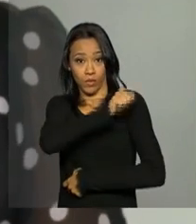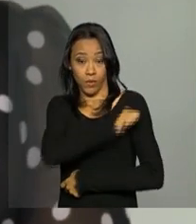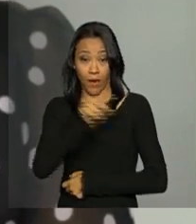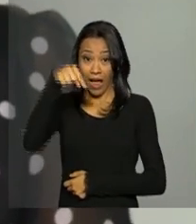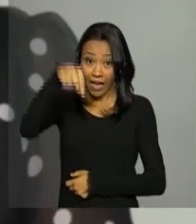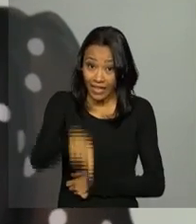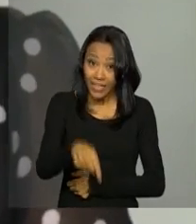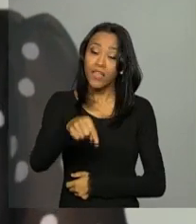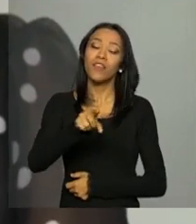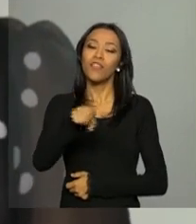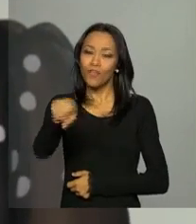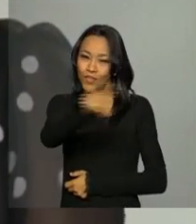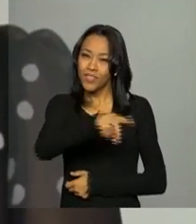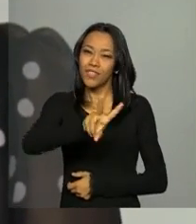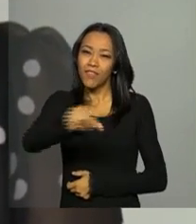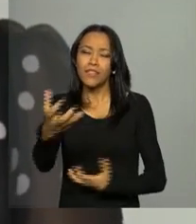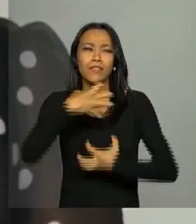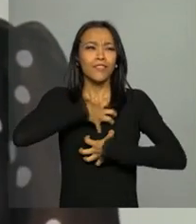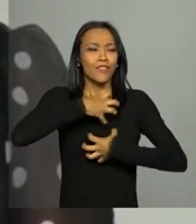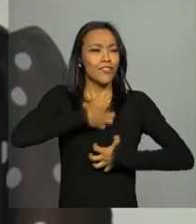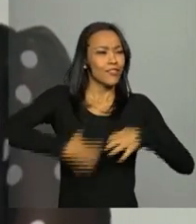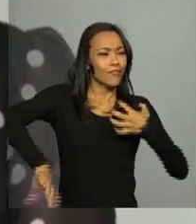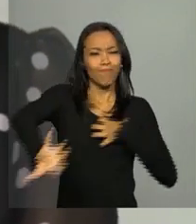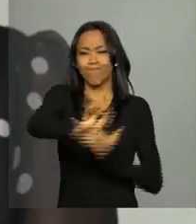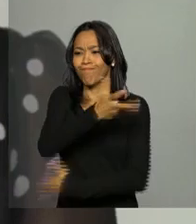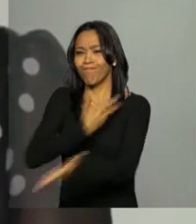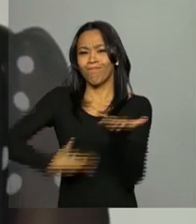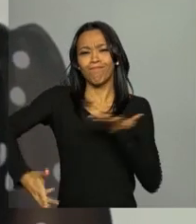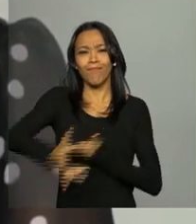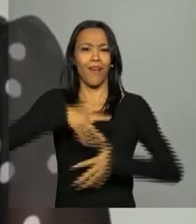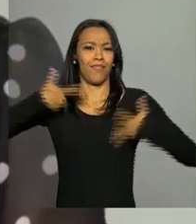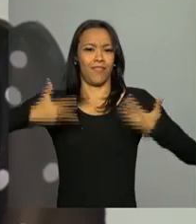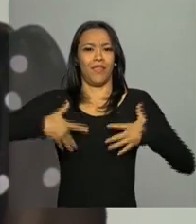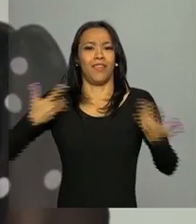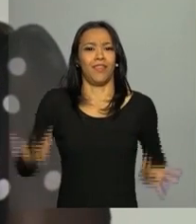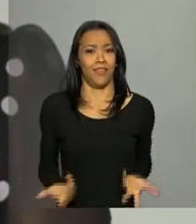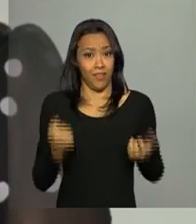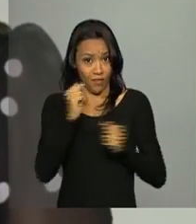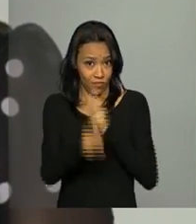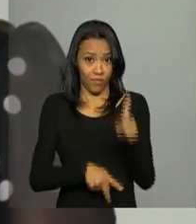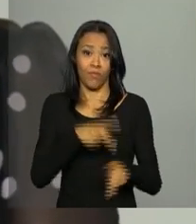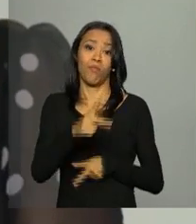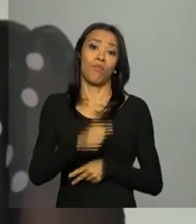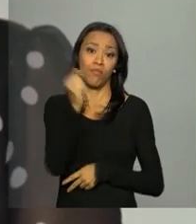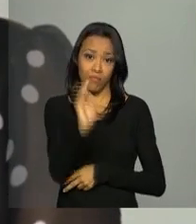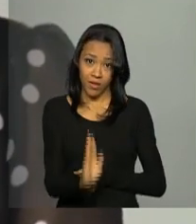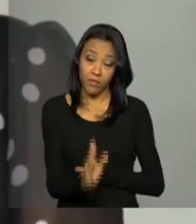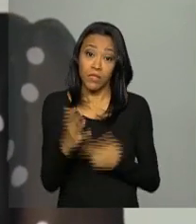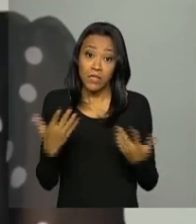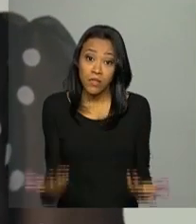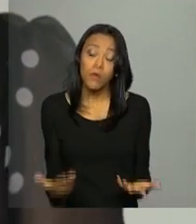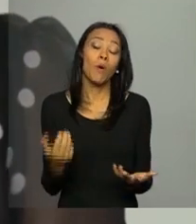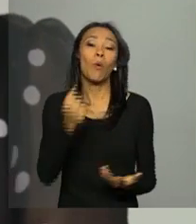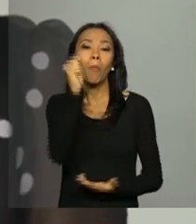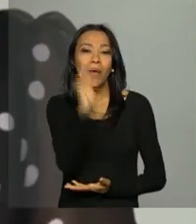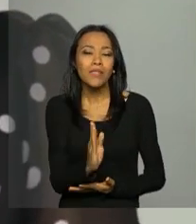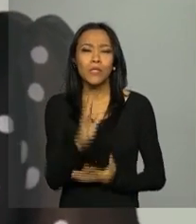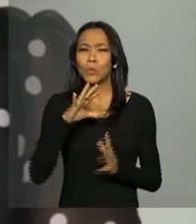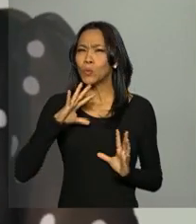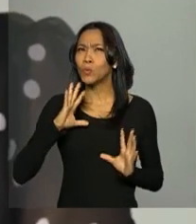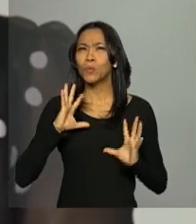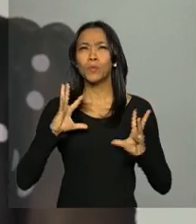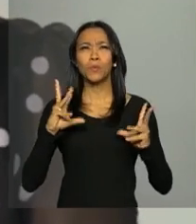vocês poderão viver a alegria e sentir a energia do povo brasileiro. O Brasil inteiro